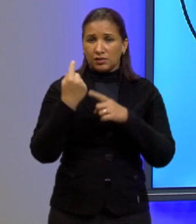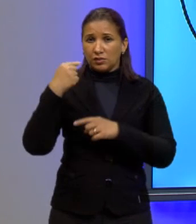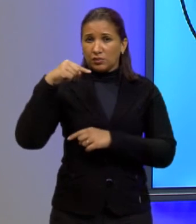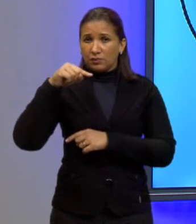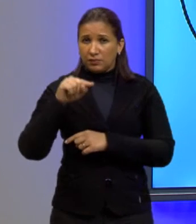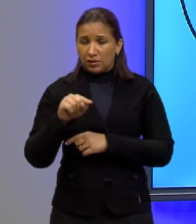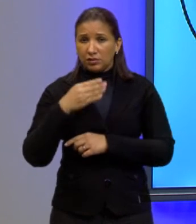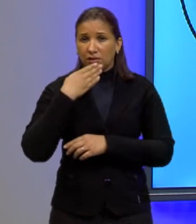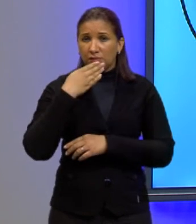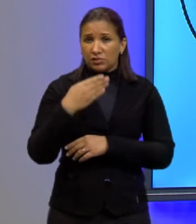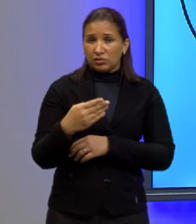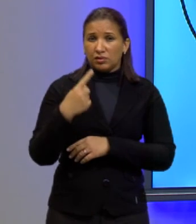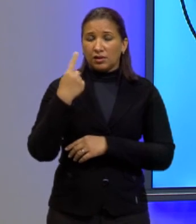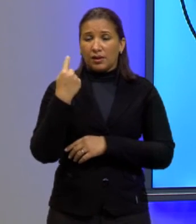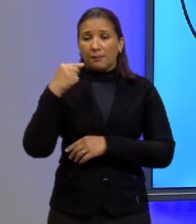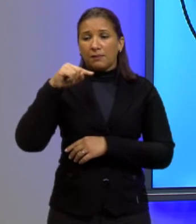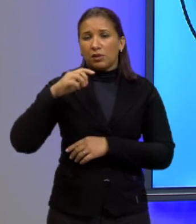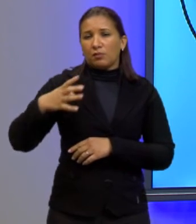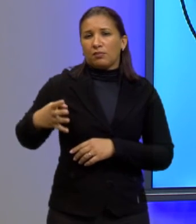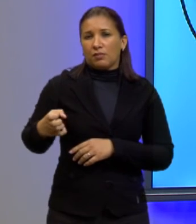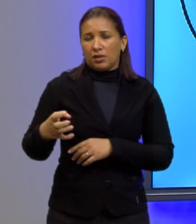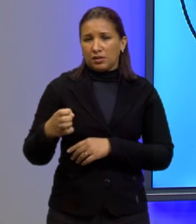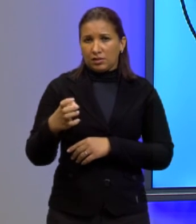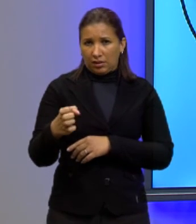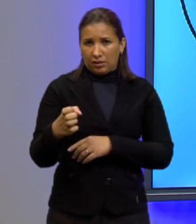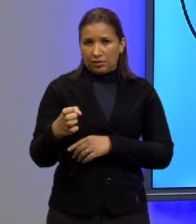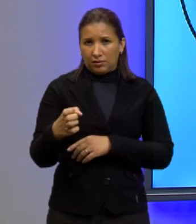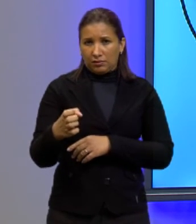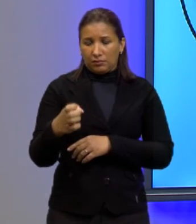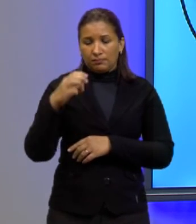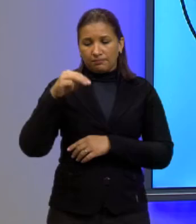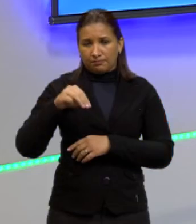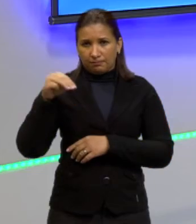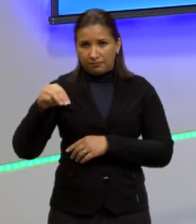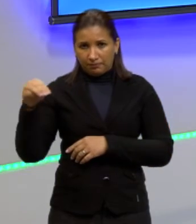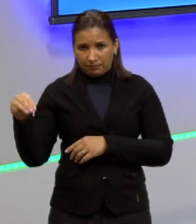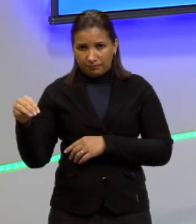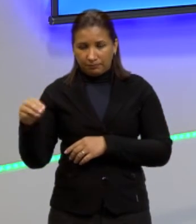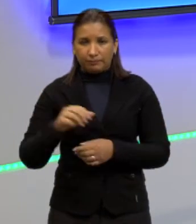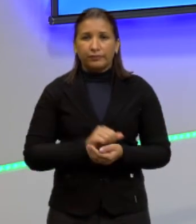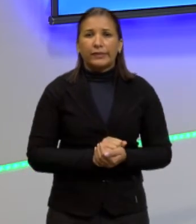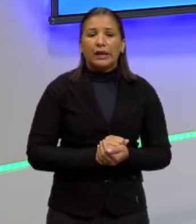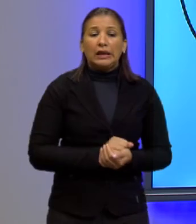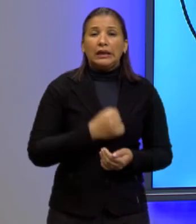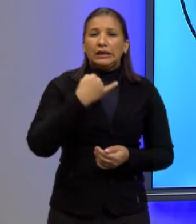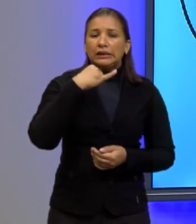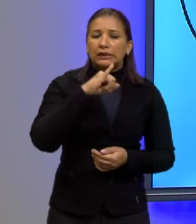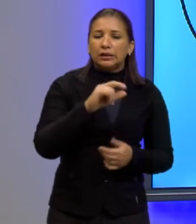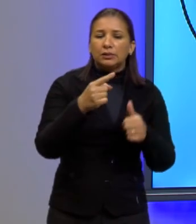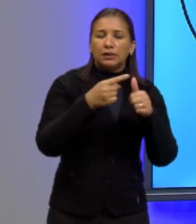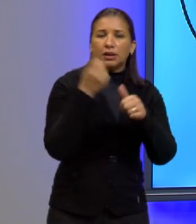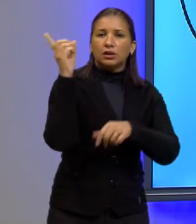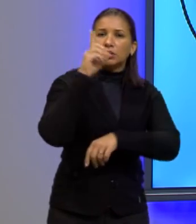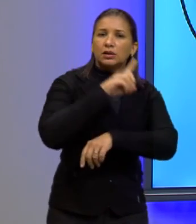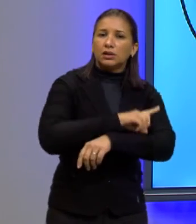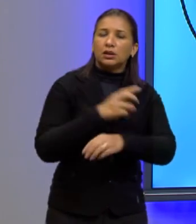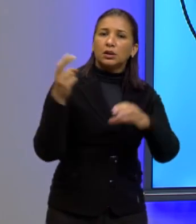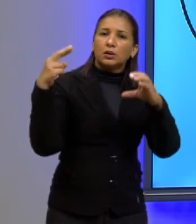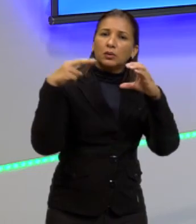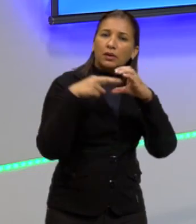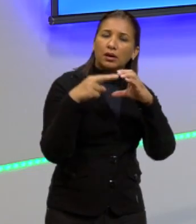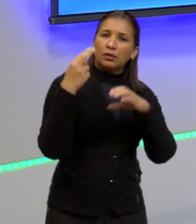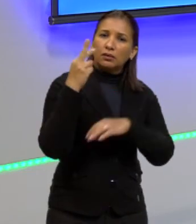está nos pedindo que é mil bactérias por cada milímetro cúbico então se no primeiro dia eu tenho um raio R